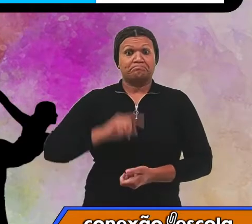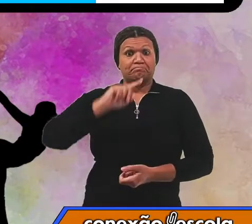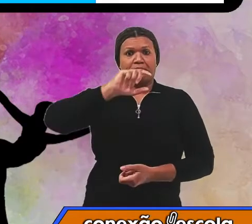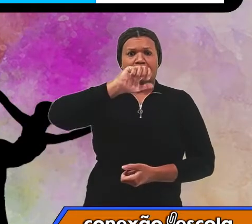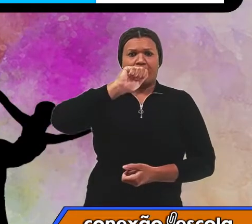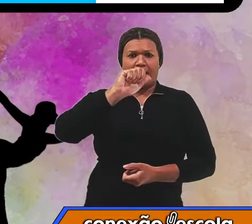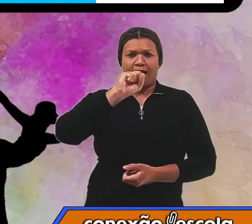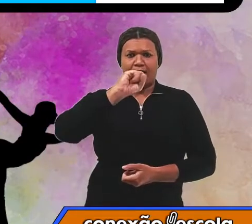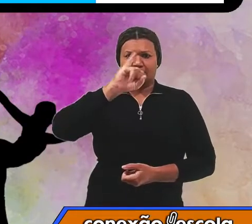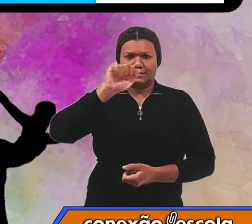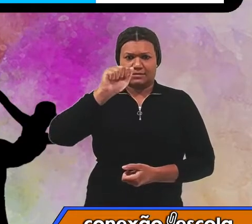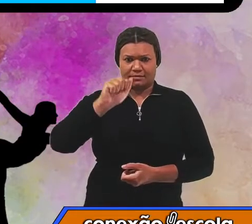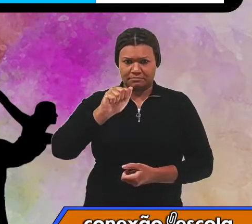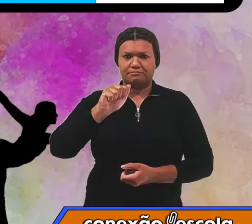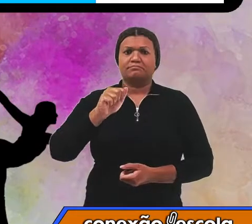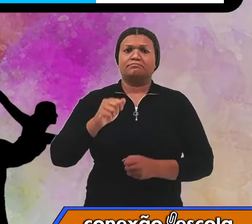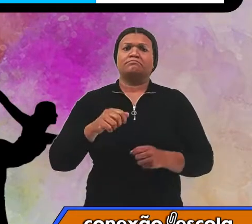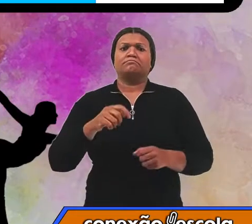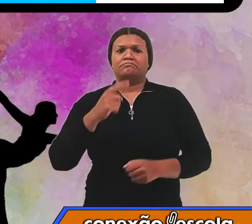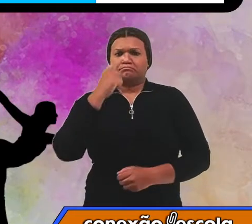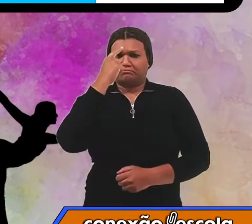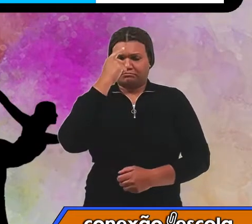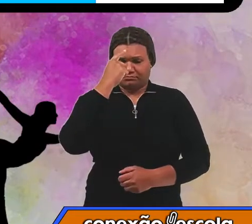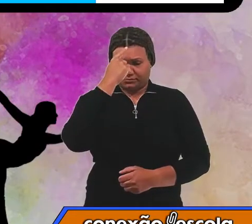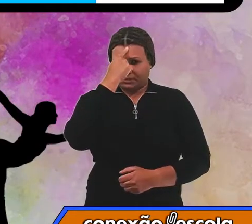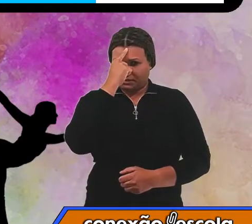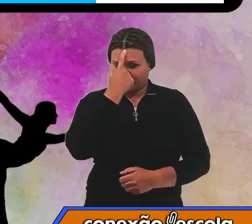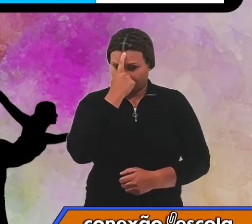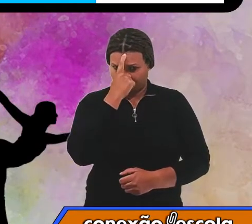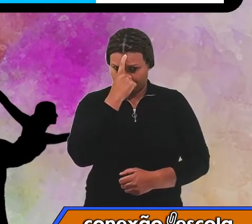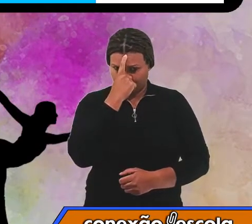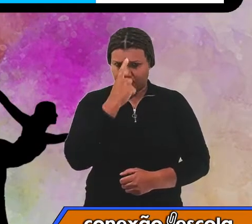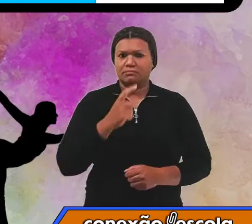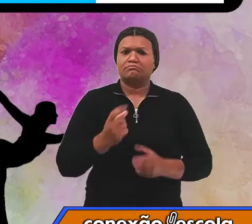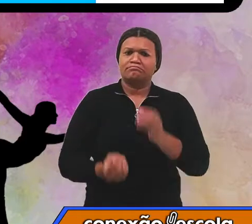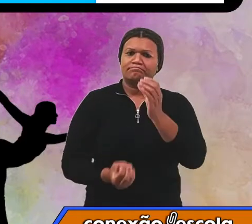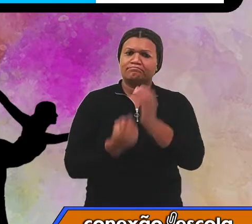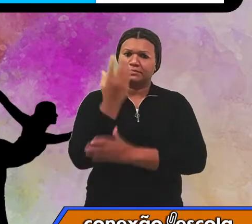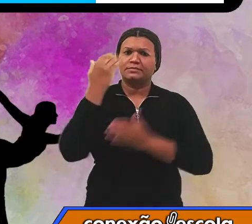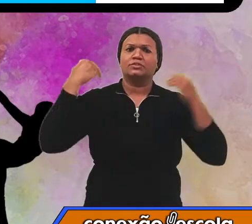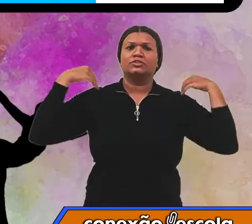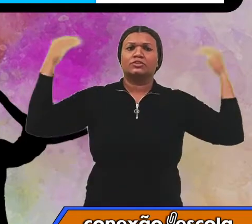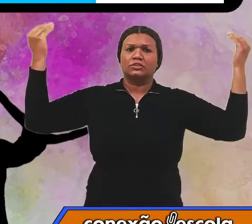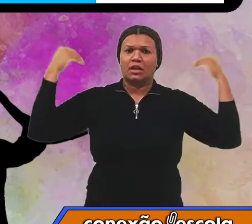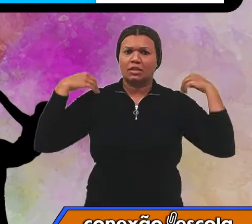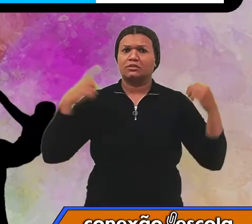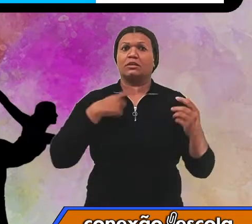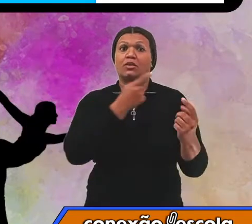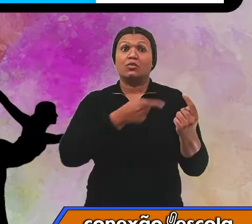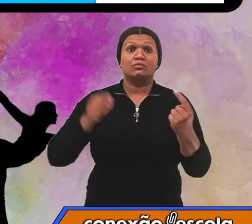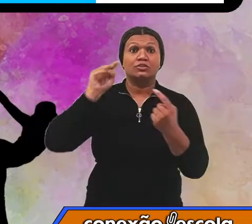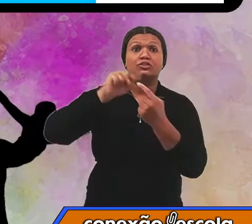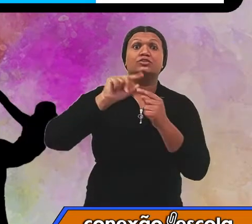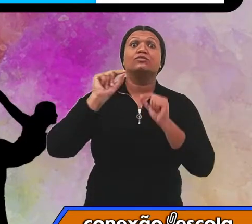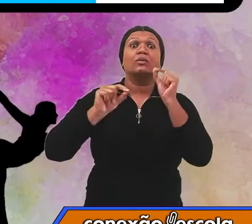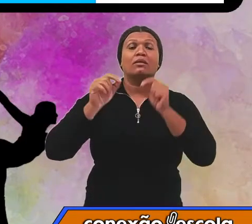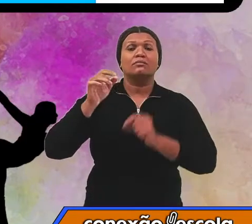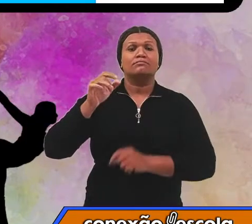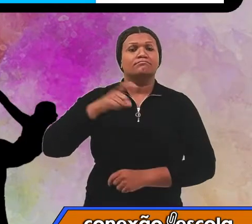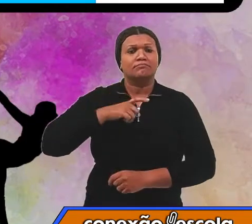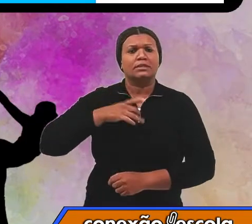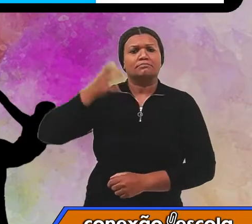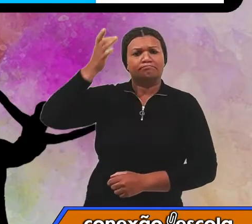indianos criaram uma forma de ginástica que tinha como objetivo a conscientização corporal,